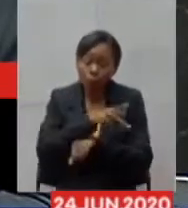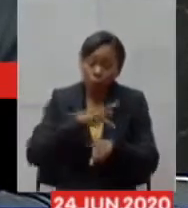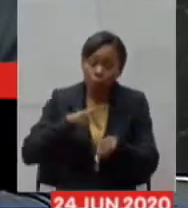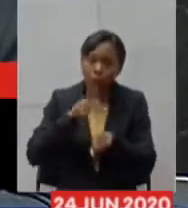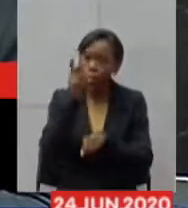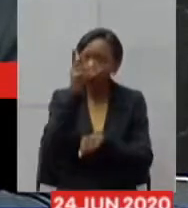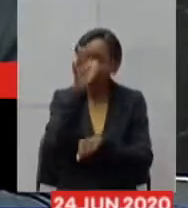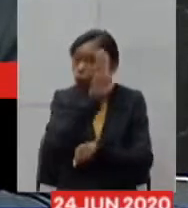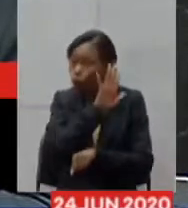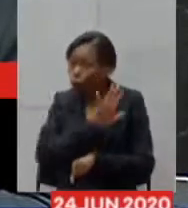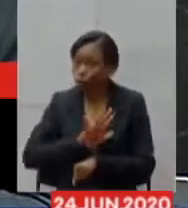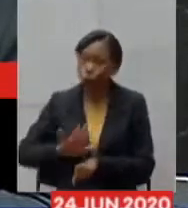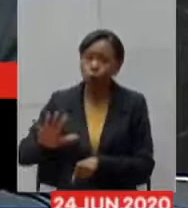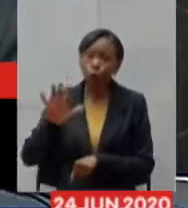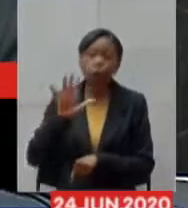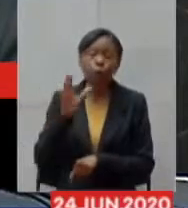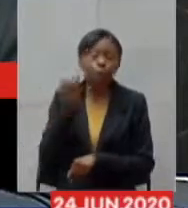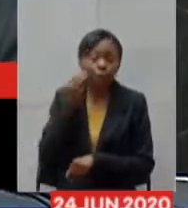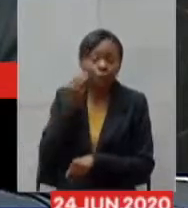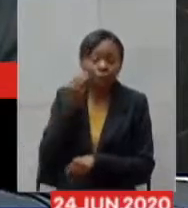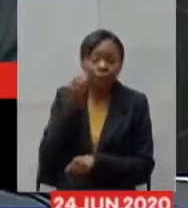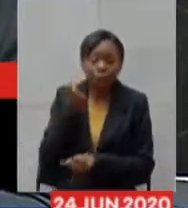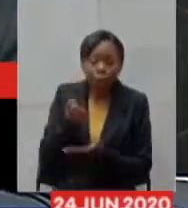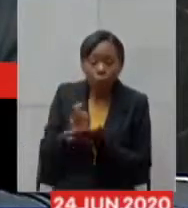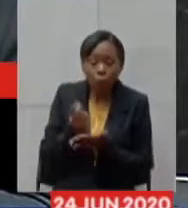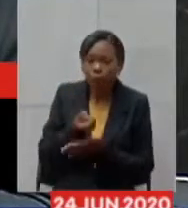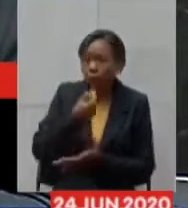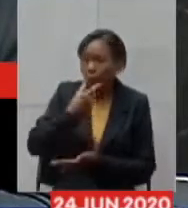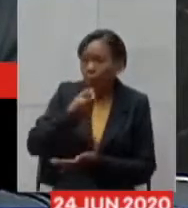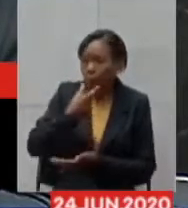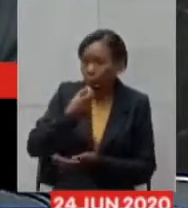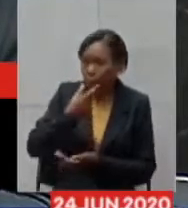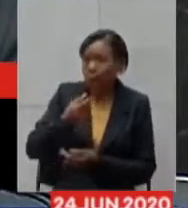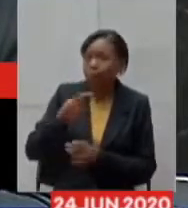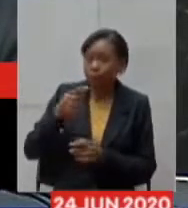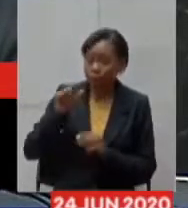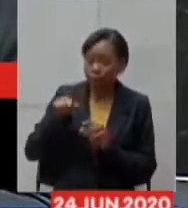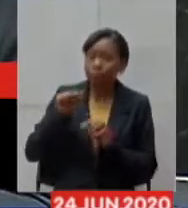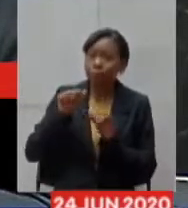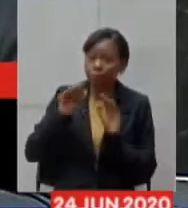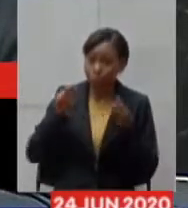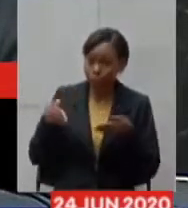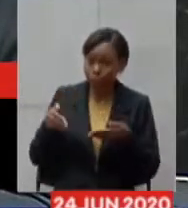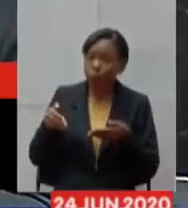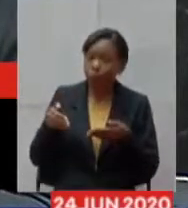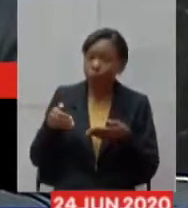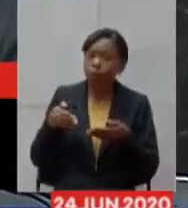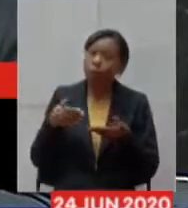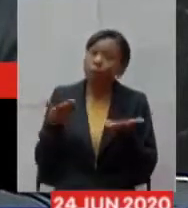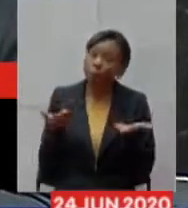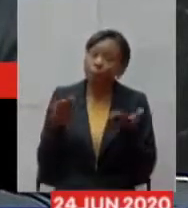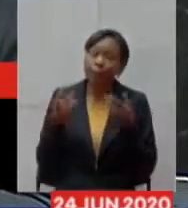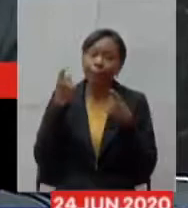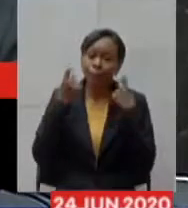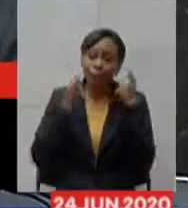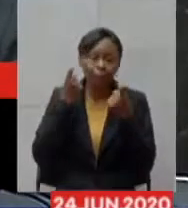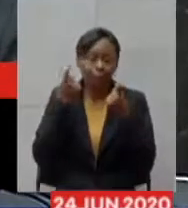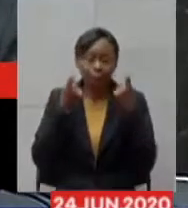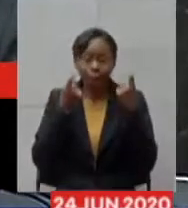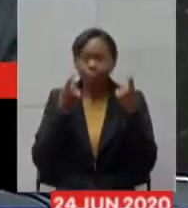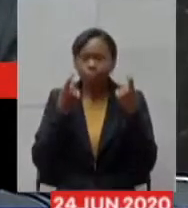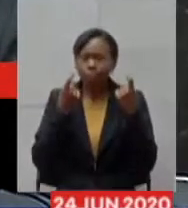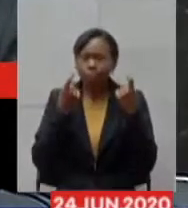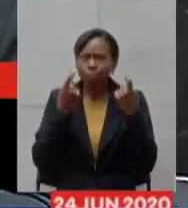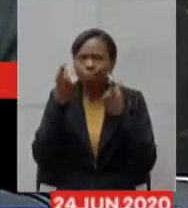esses tipos de medicamento isso é um problema que me preocupa eu acho que e quando a gente fala de preocupação aí